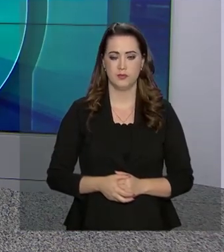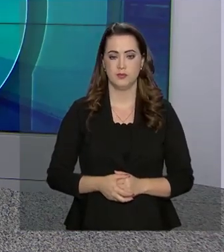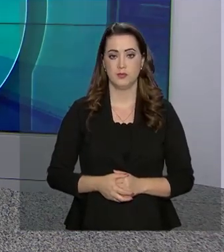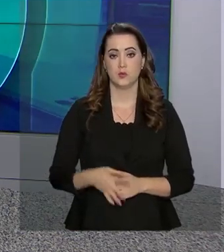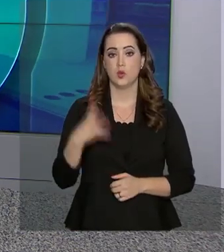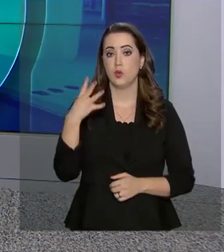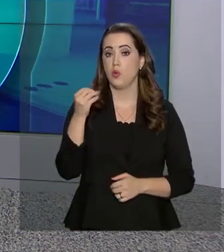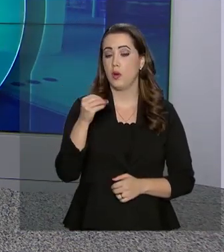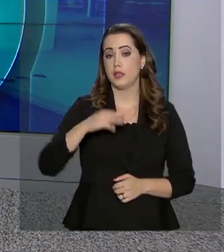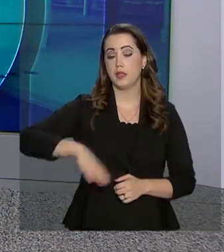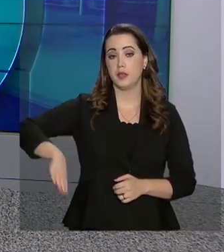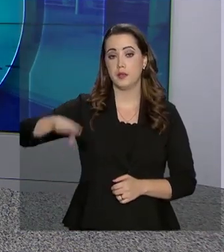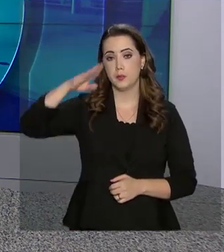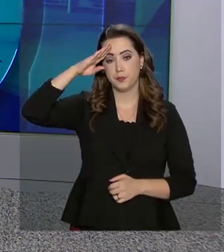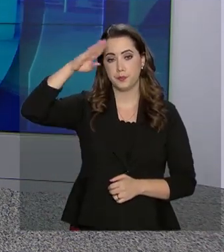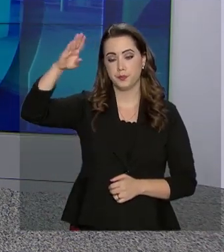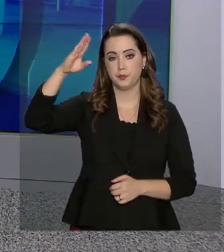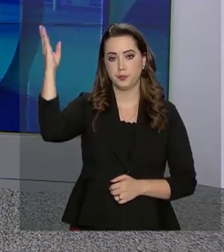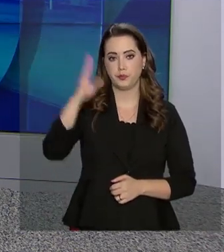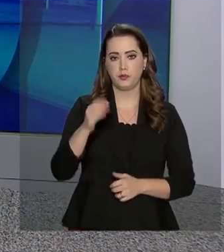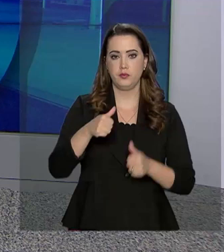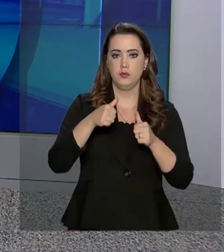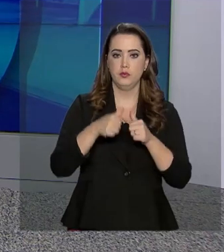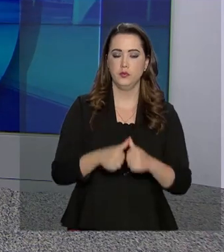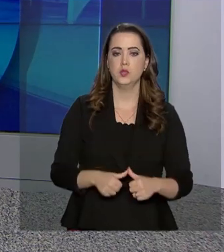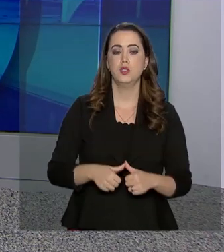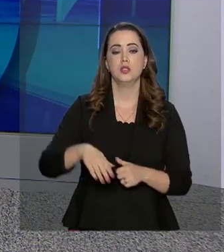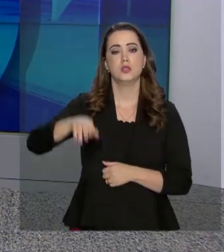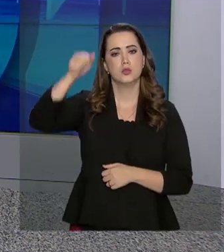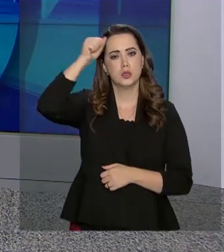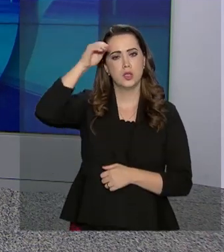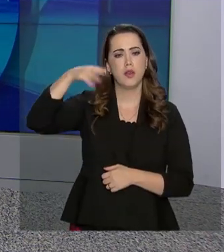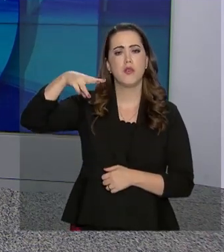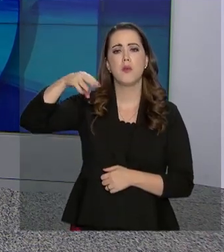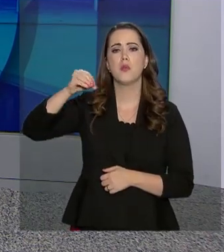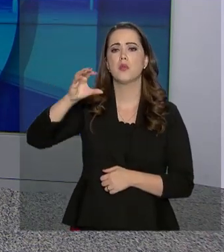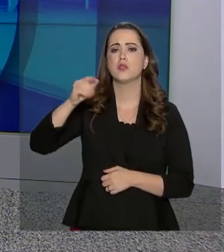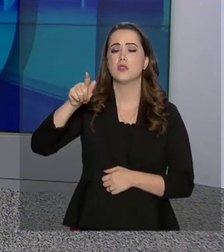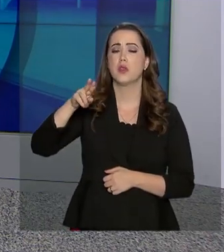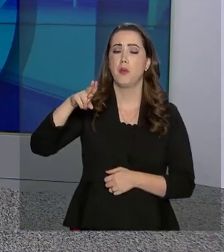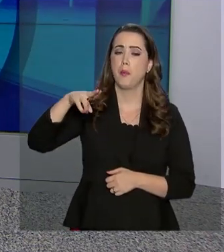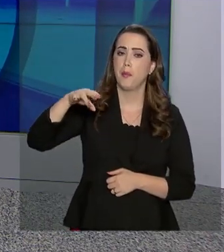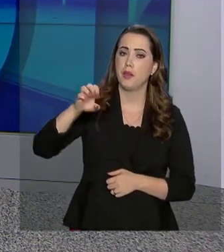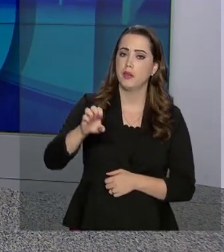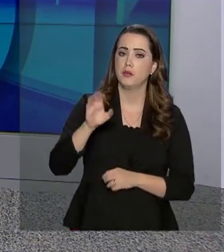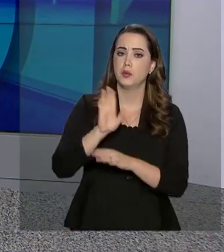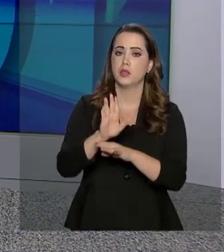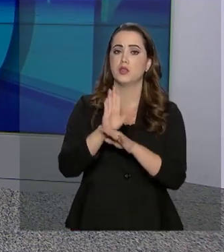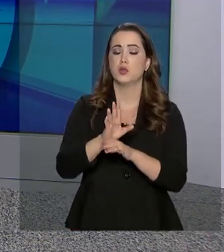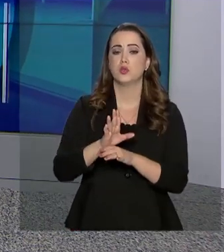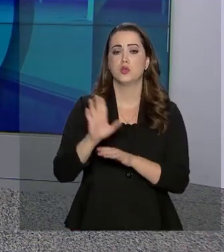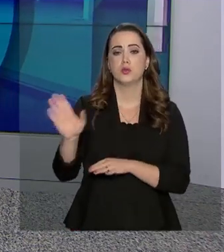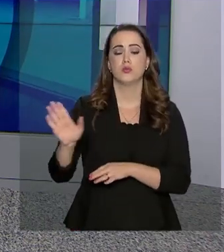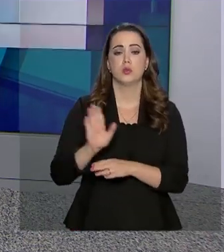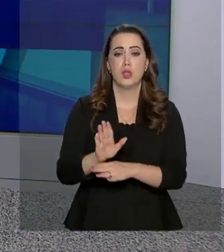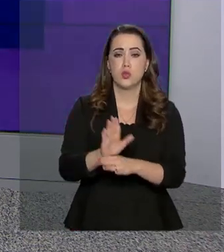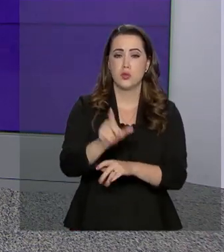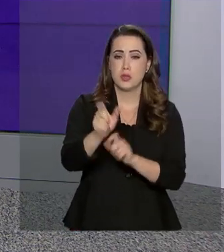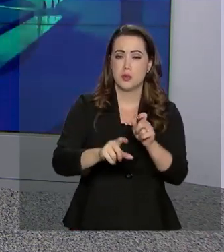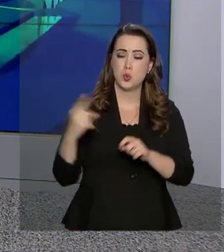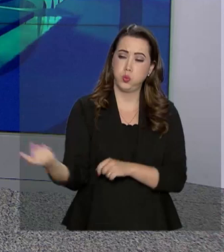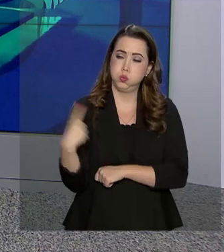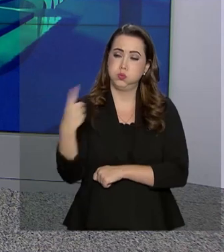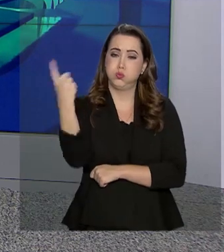40 militares brasileiros estão em Moçambique para ajudar no socorro as vítimas do ciclone Idai. A tempestade